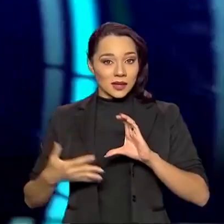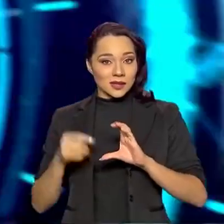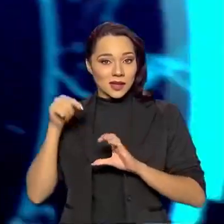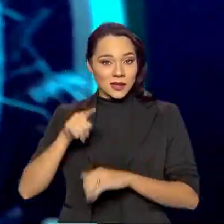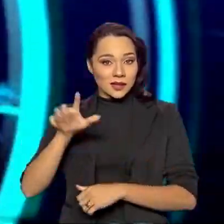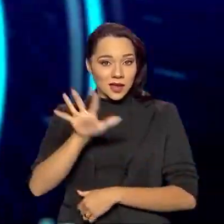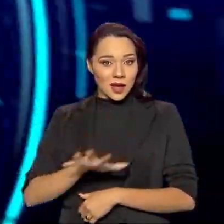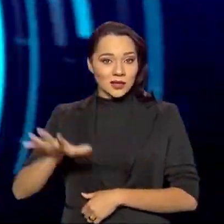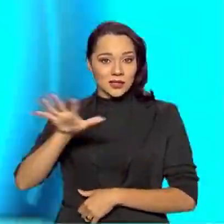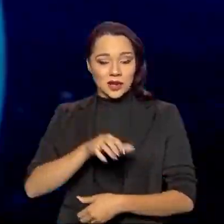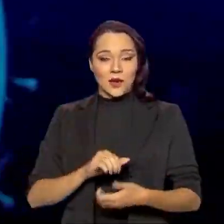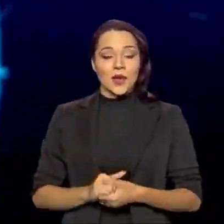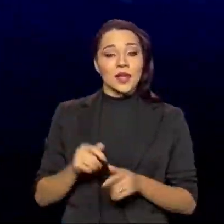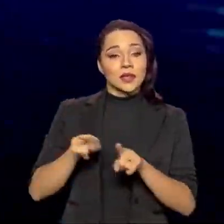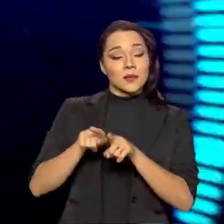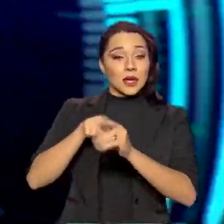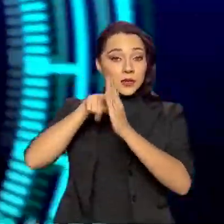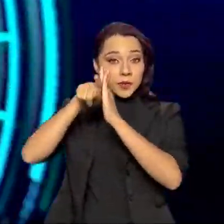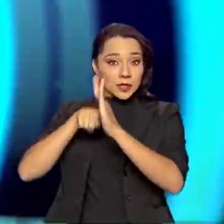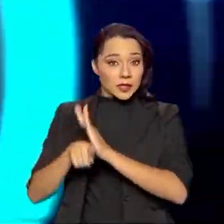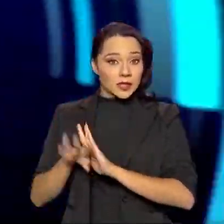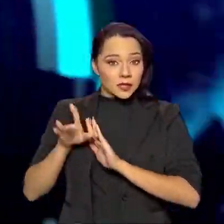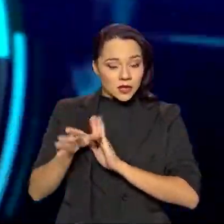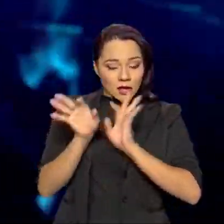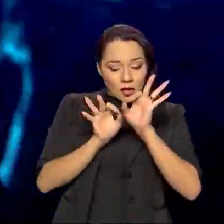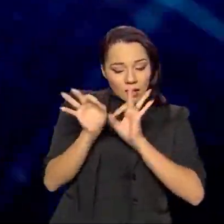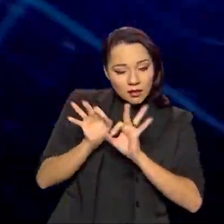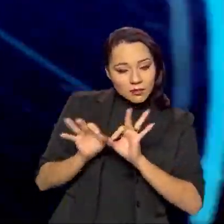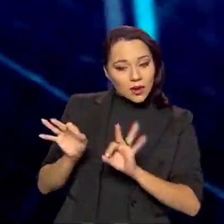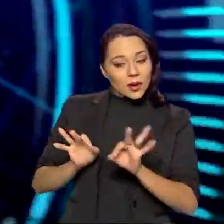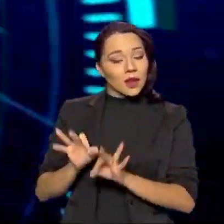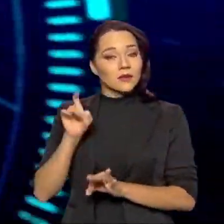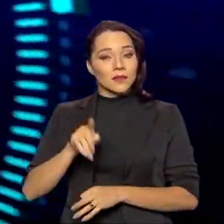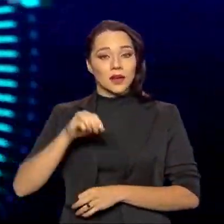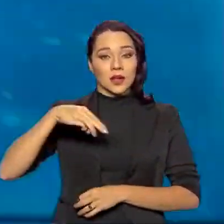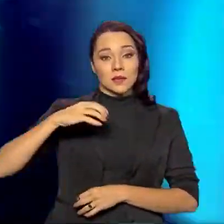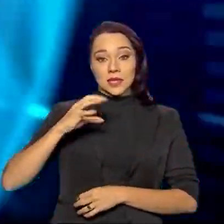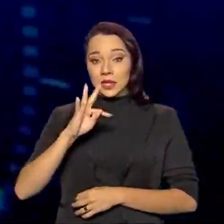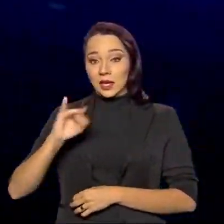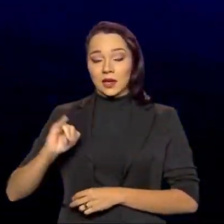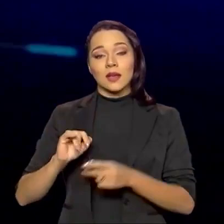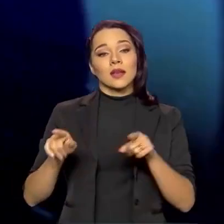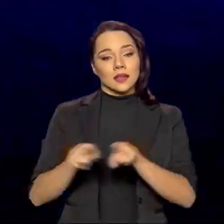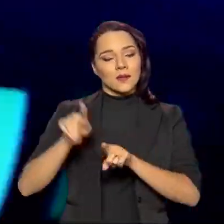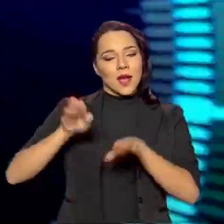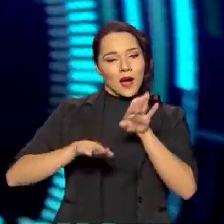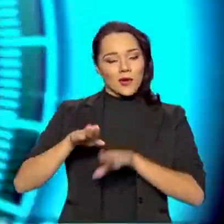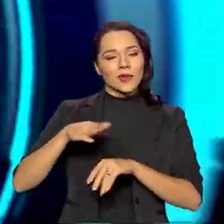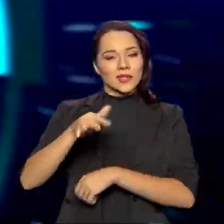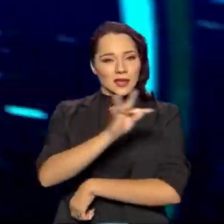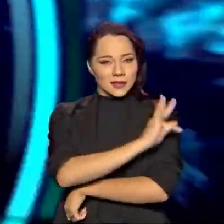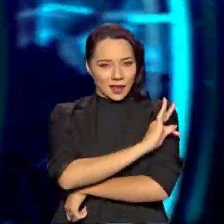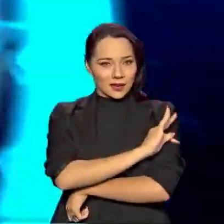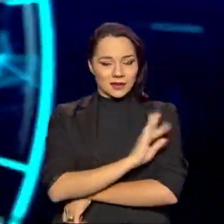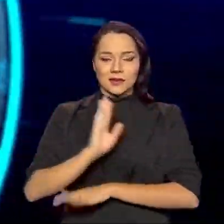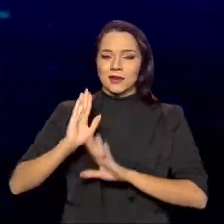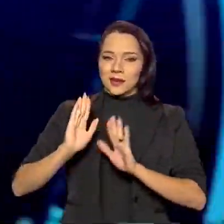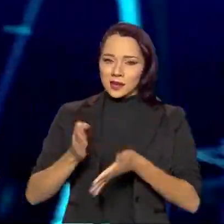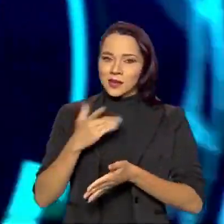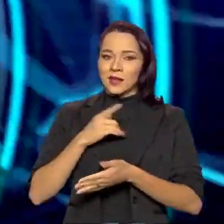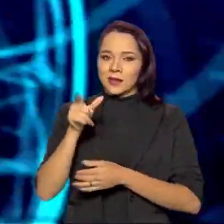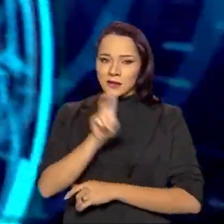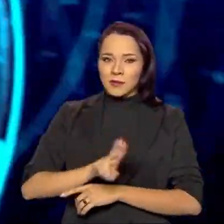dessa região, as pesquisas que estão sendo desenvolvidas pelo MCTI e também algumas das técnicas que já estão sendo